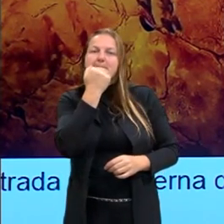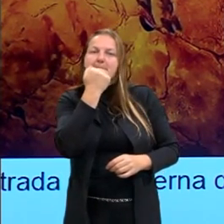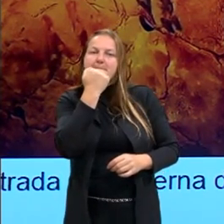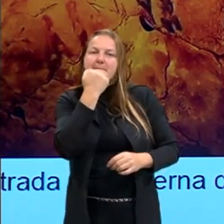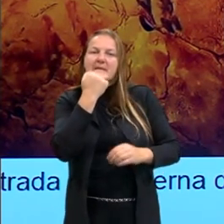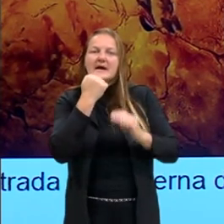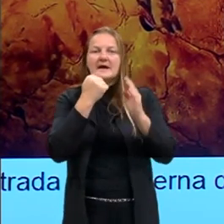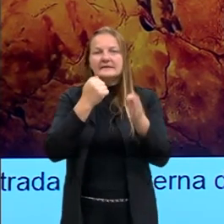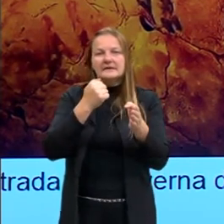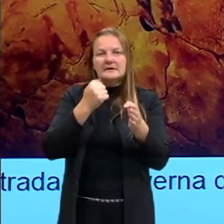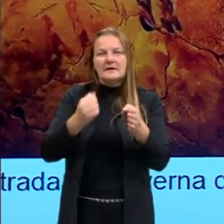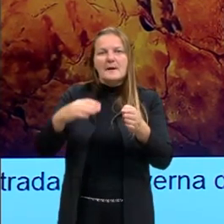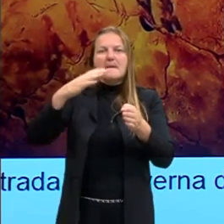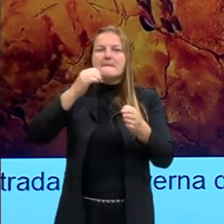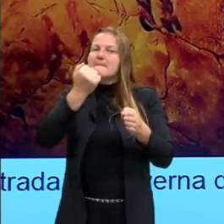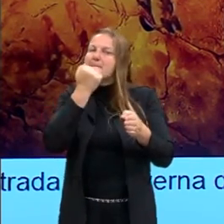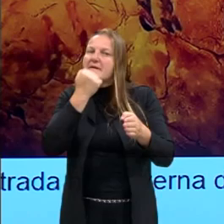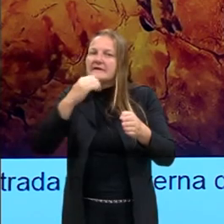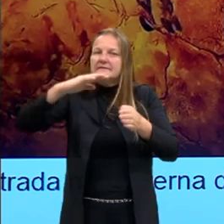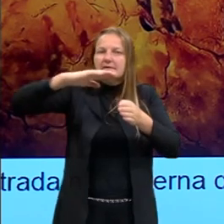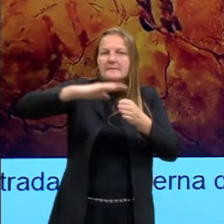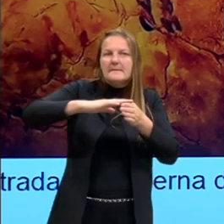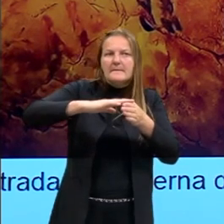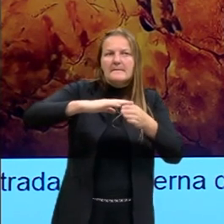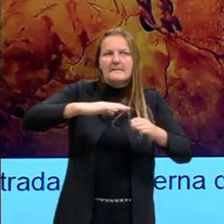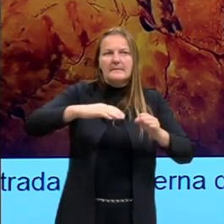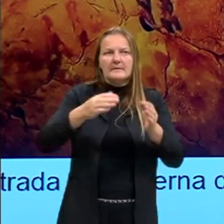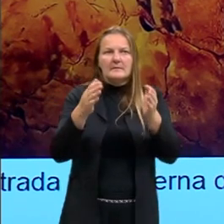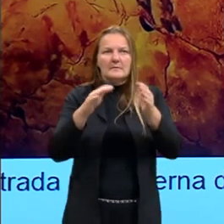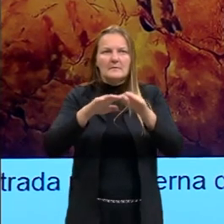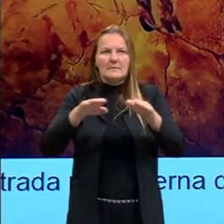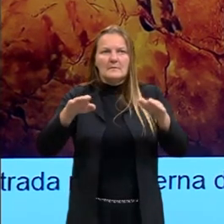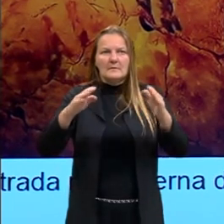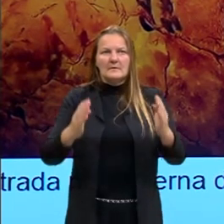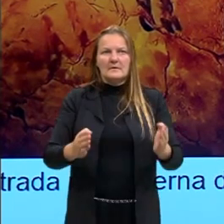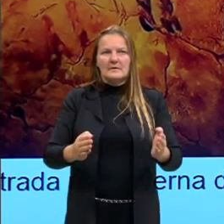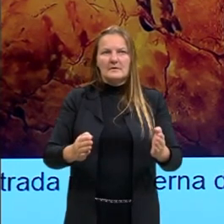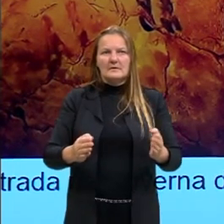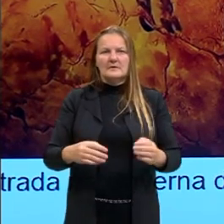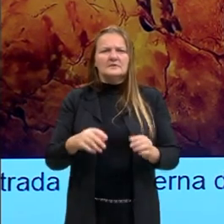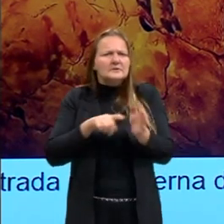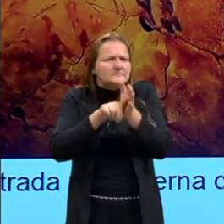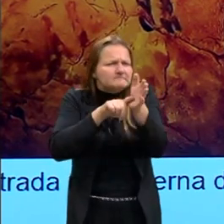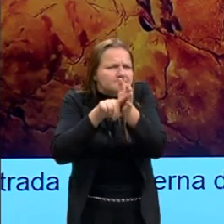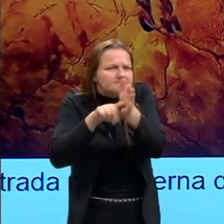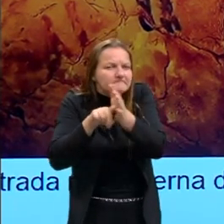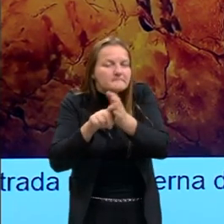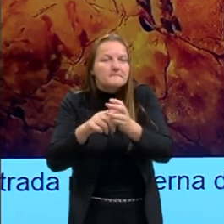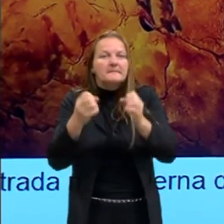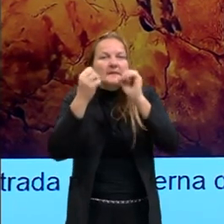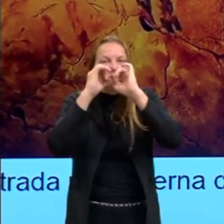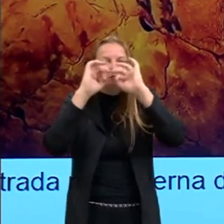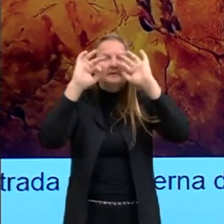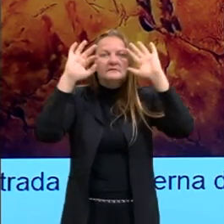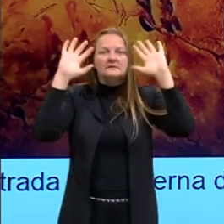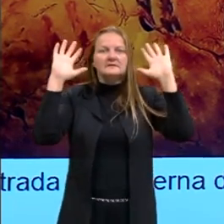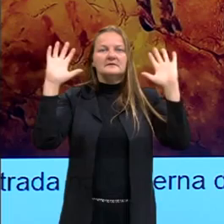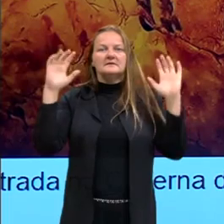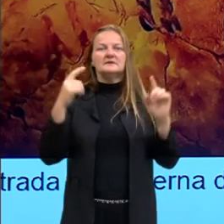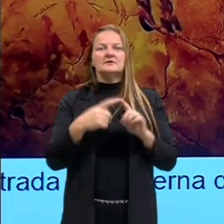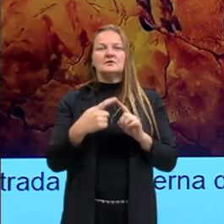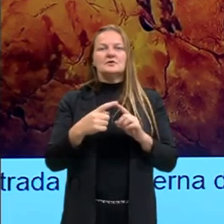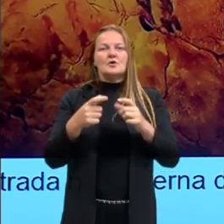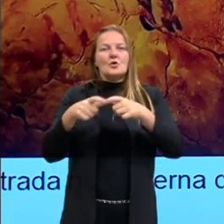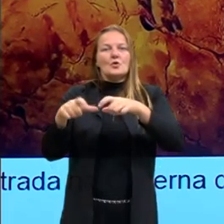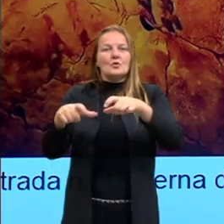sobreposição de pedras e que passa por diversos estudos até se entender que é um